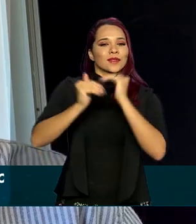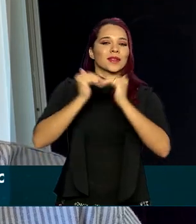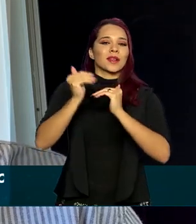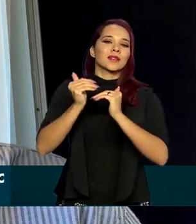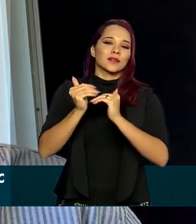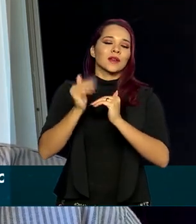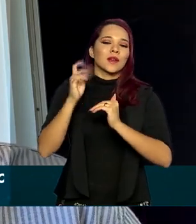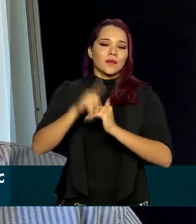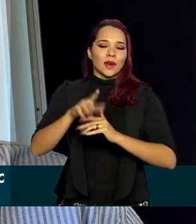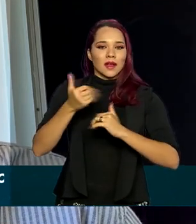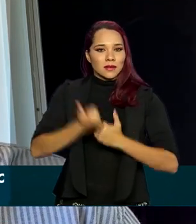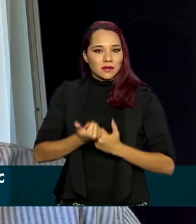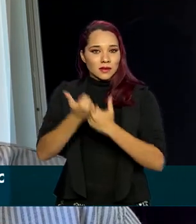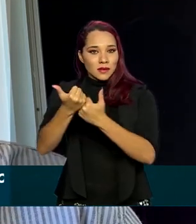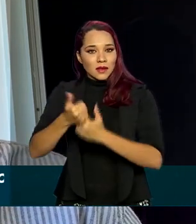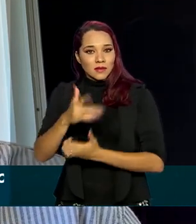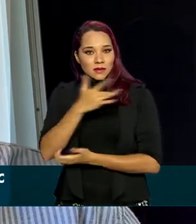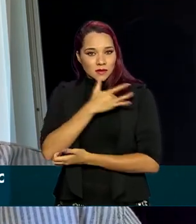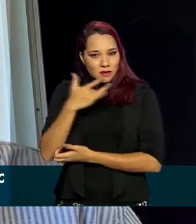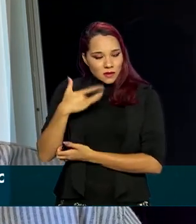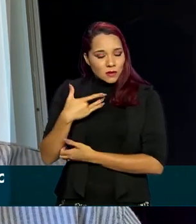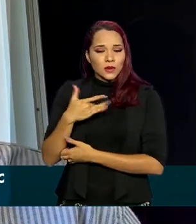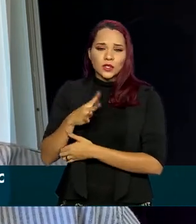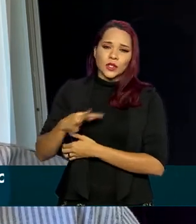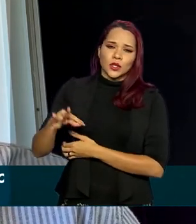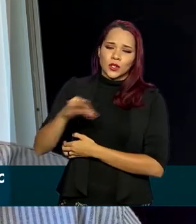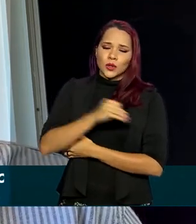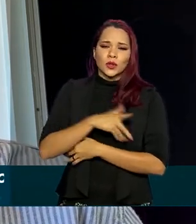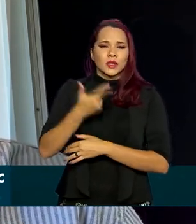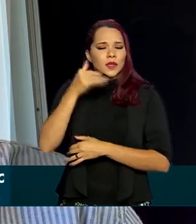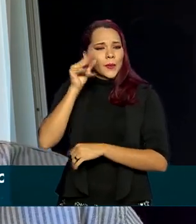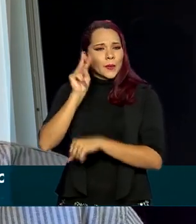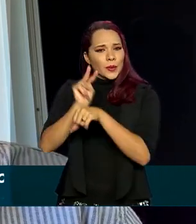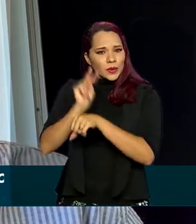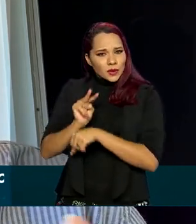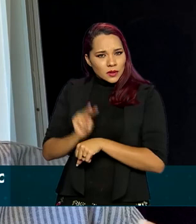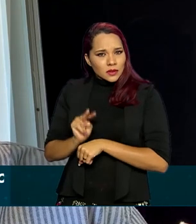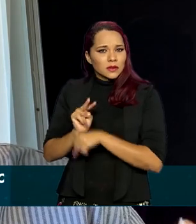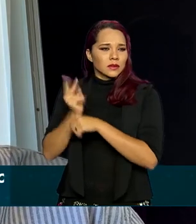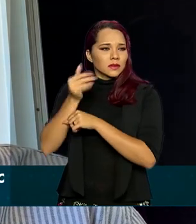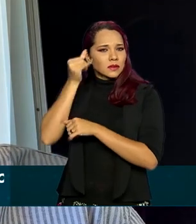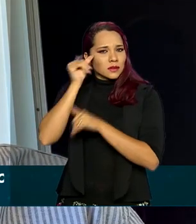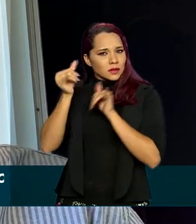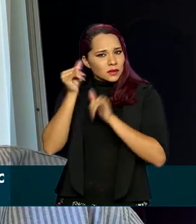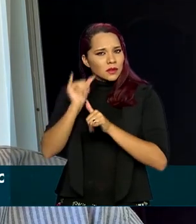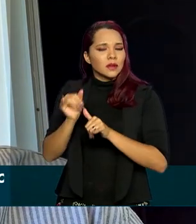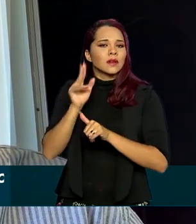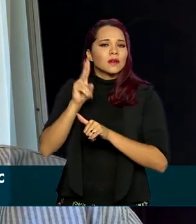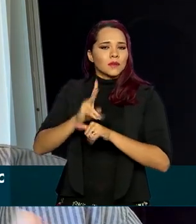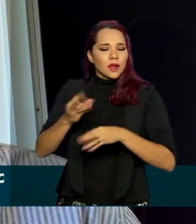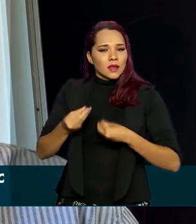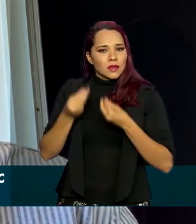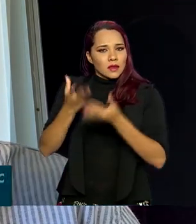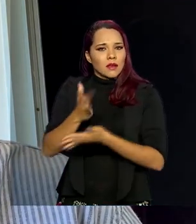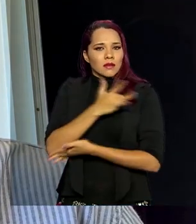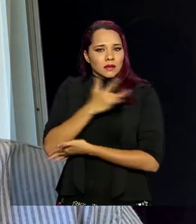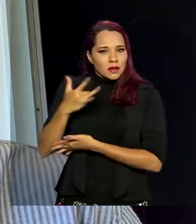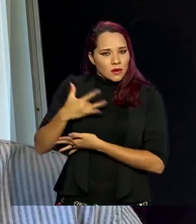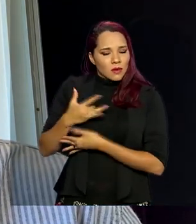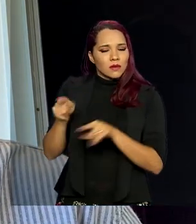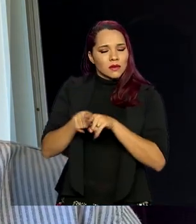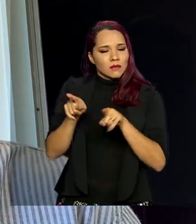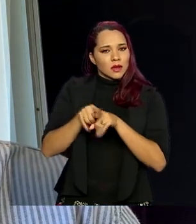a assistência à saúde e toda essa precaução no provimento à saúde e na